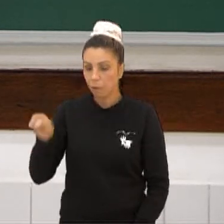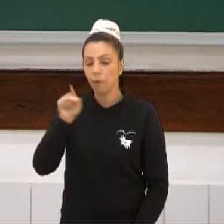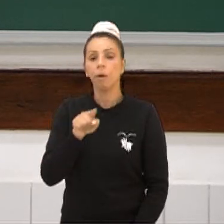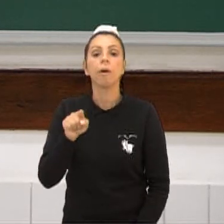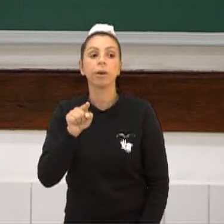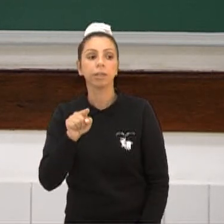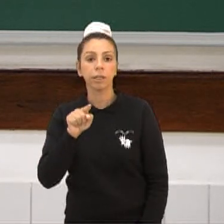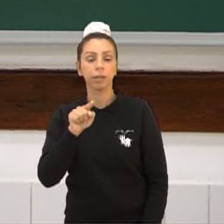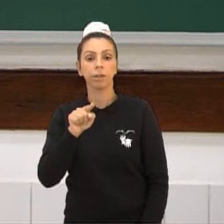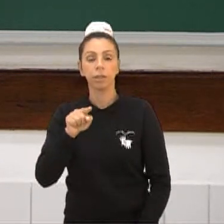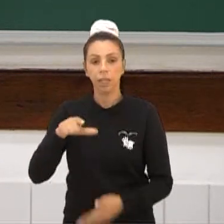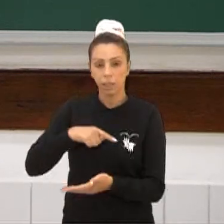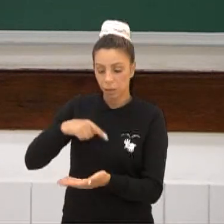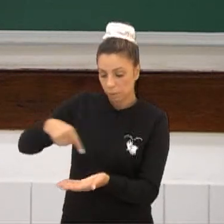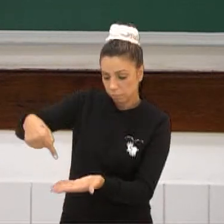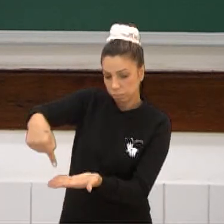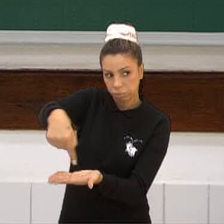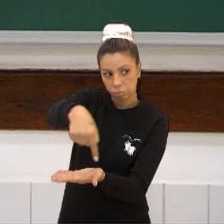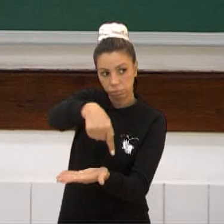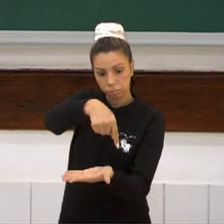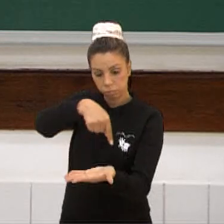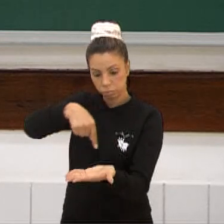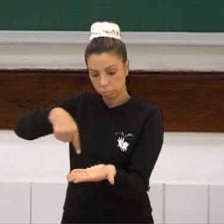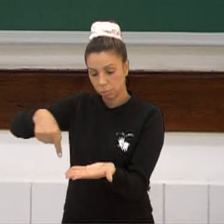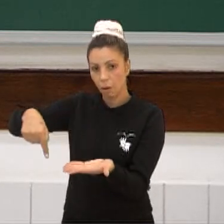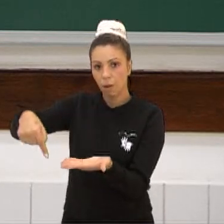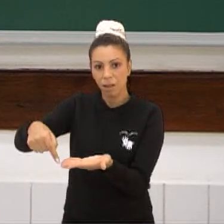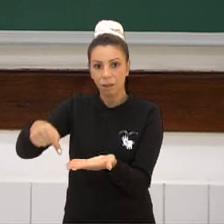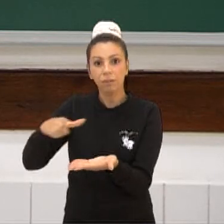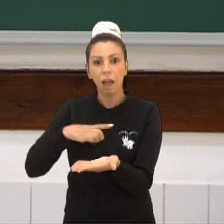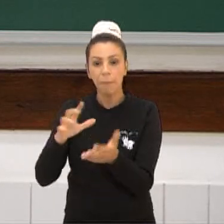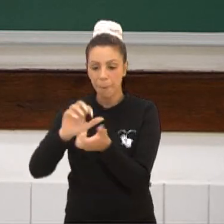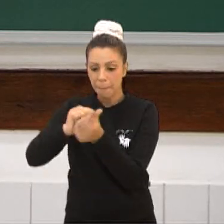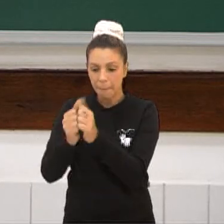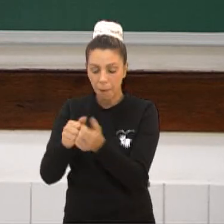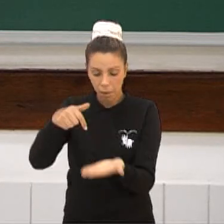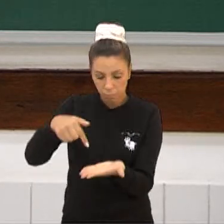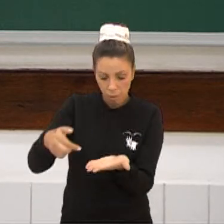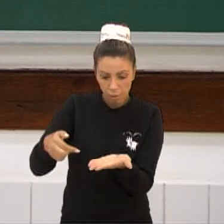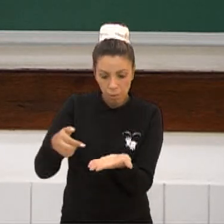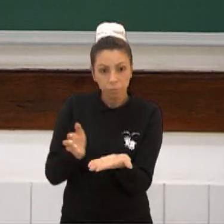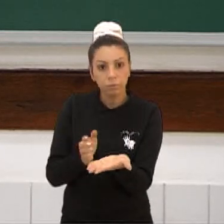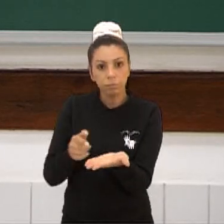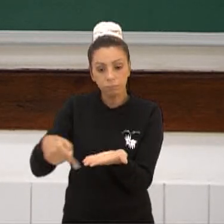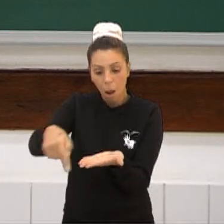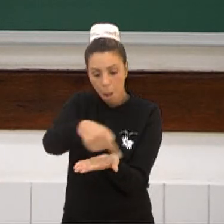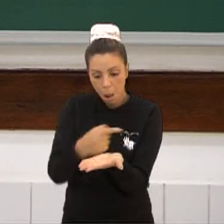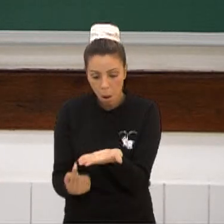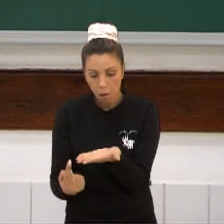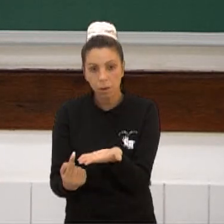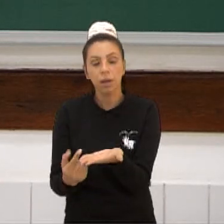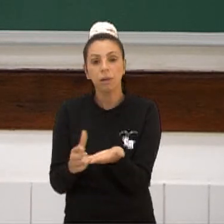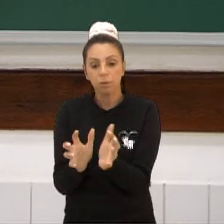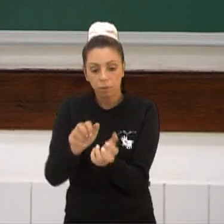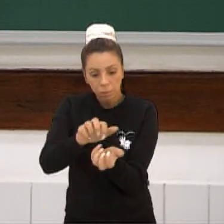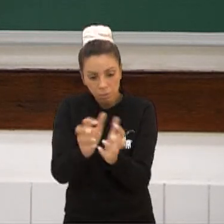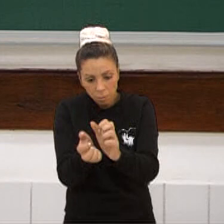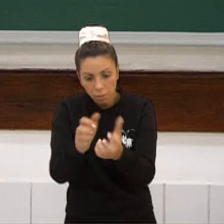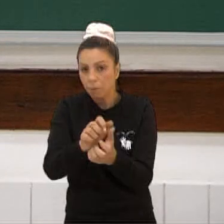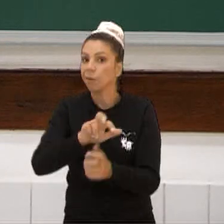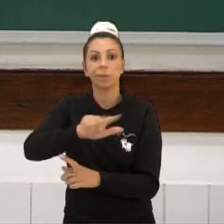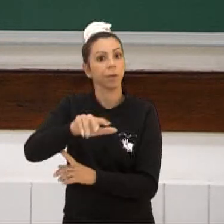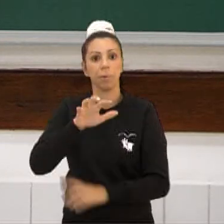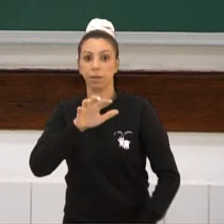oleiro é aquela roda, aquela gira que o pessoal coloca um pedaço de barro e com o giro o pessoal vai produzindo o vaso. Não, eles faziam isso na mão,